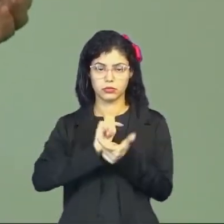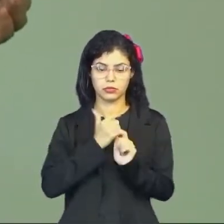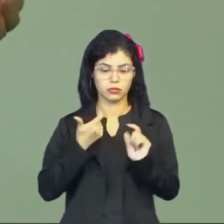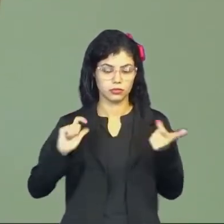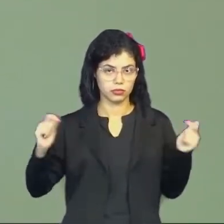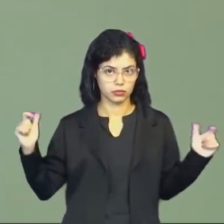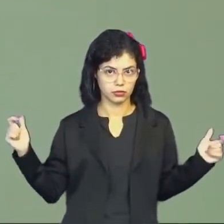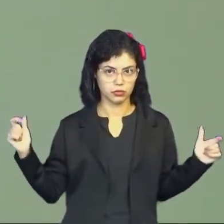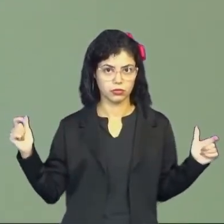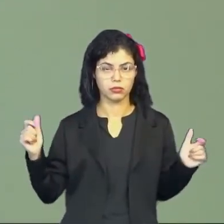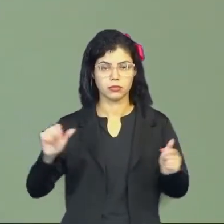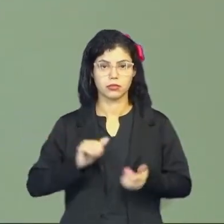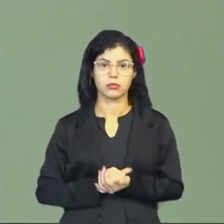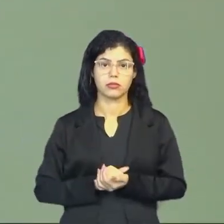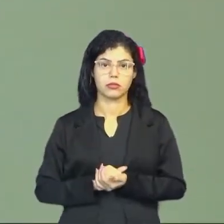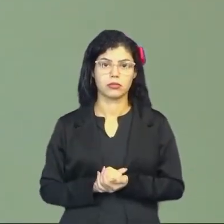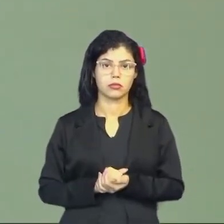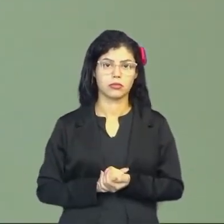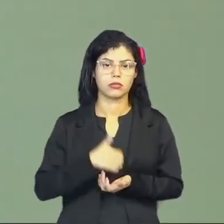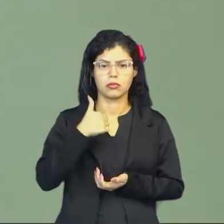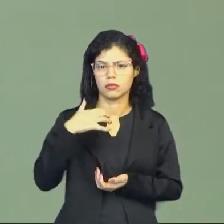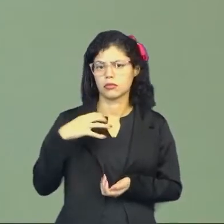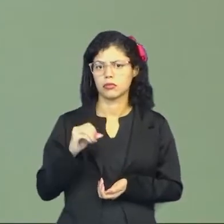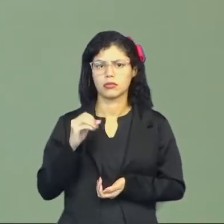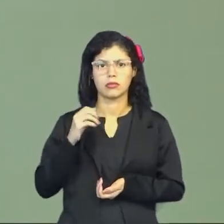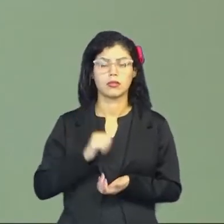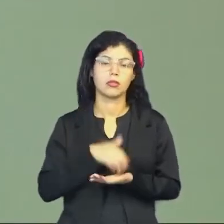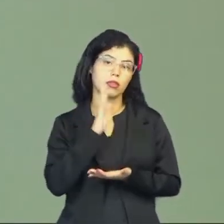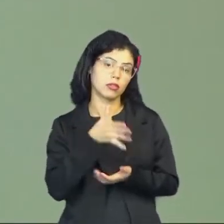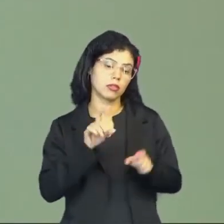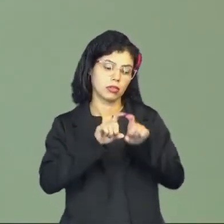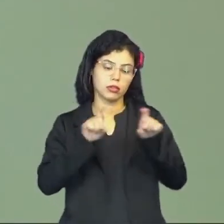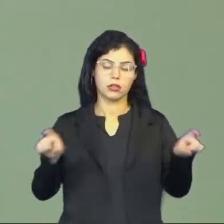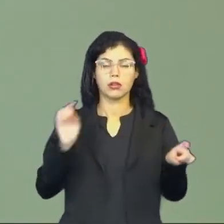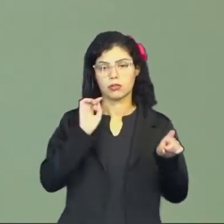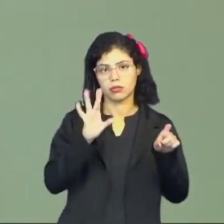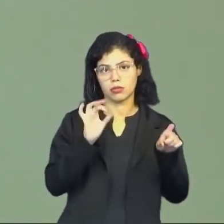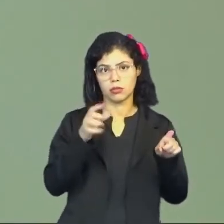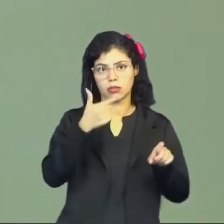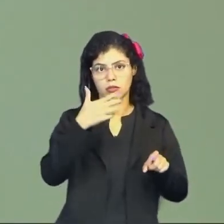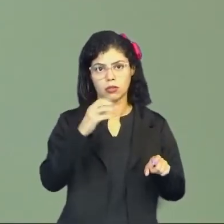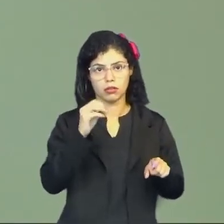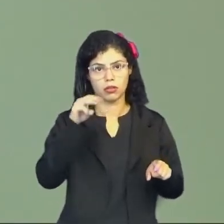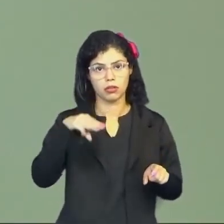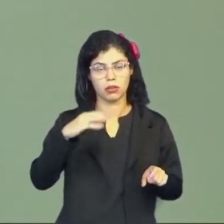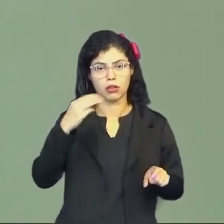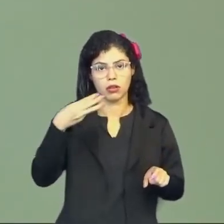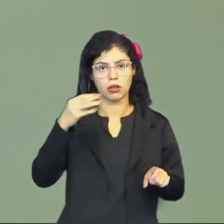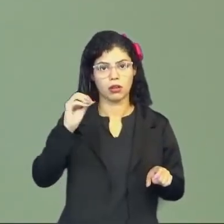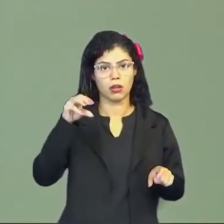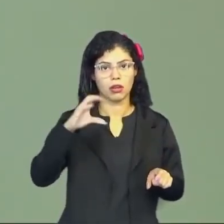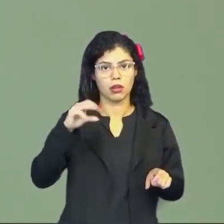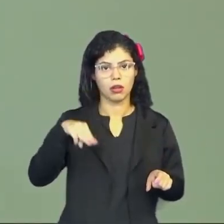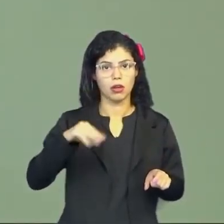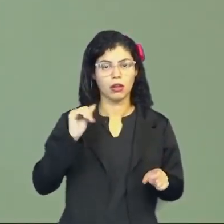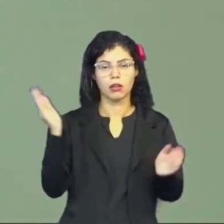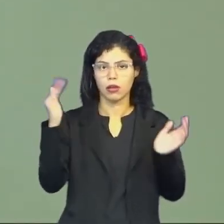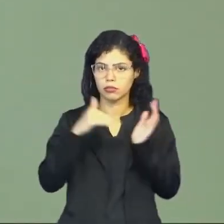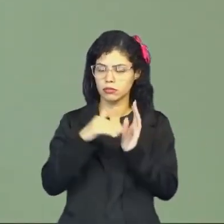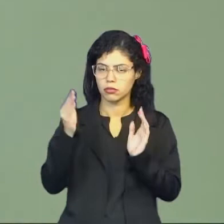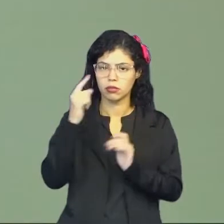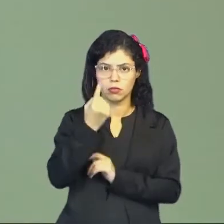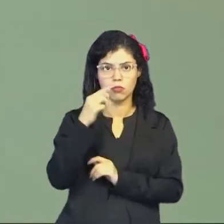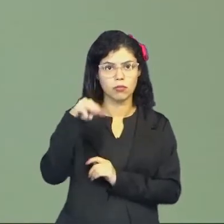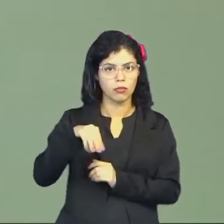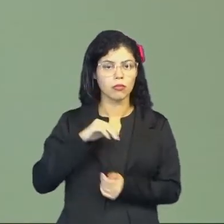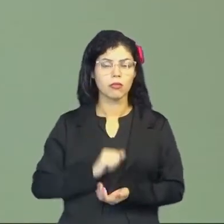comprimento, de um a cinco metros, dez metros. Já a régua, ela tem de 20, 30 centímetros, 40 até um